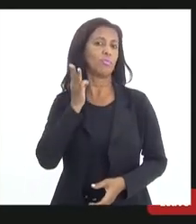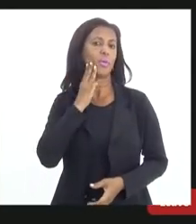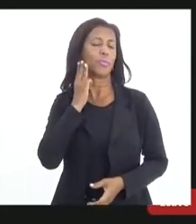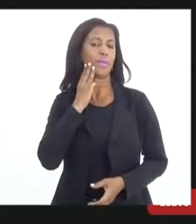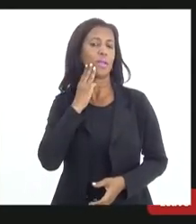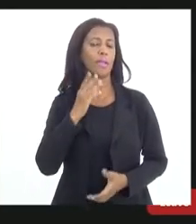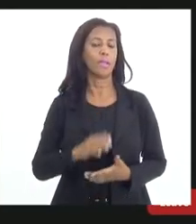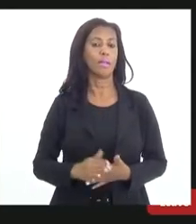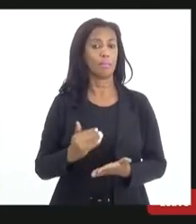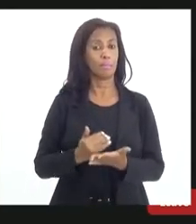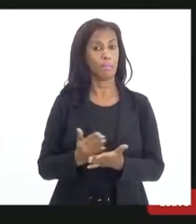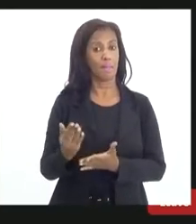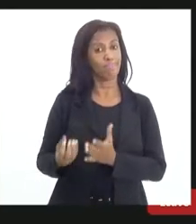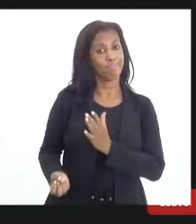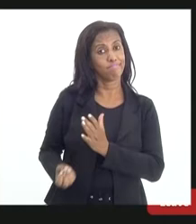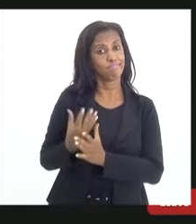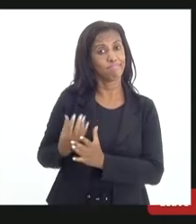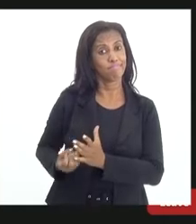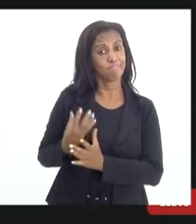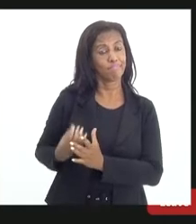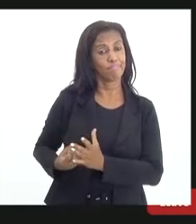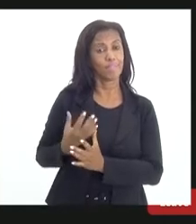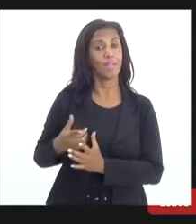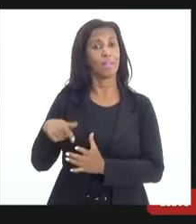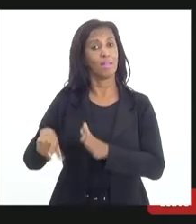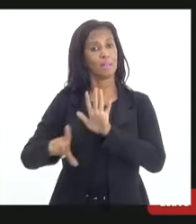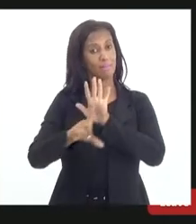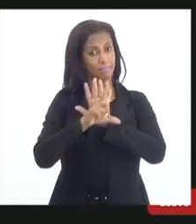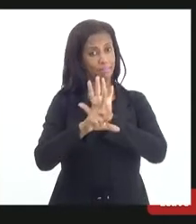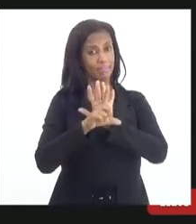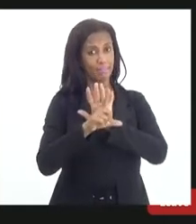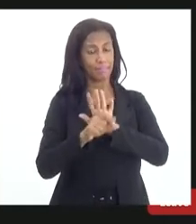iniciativa dessa lei.